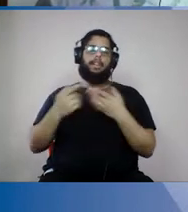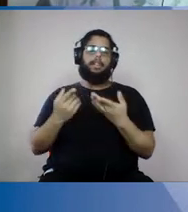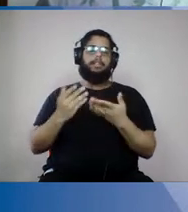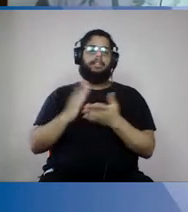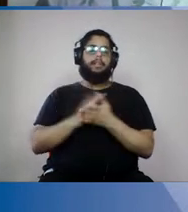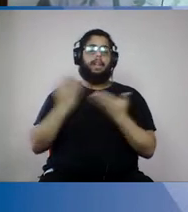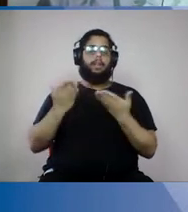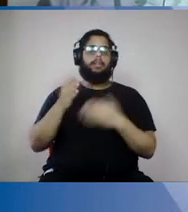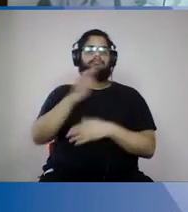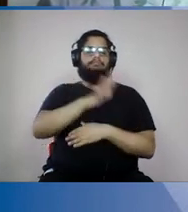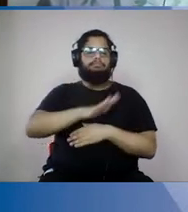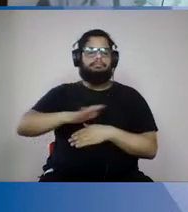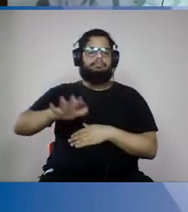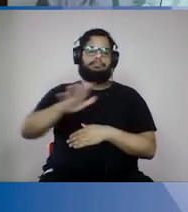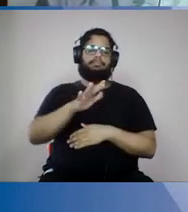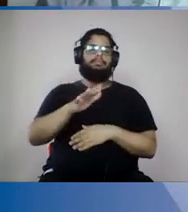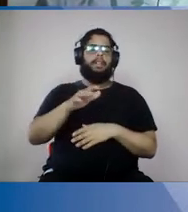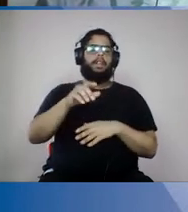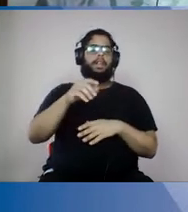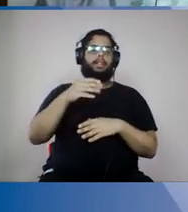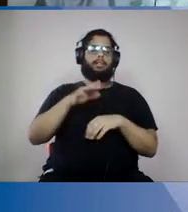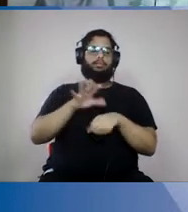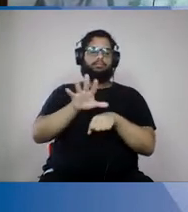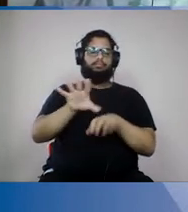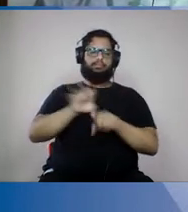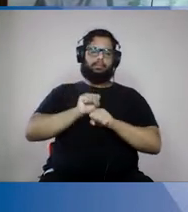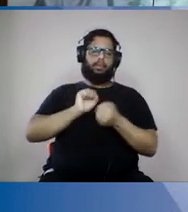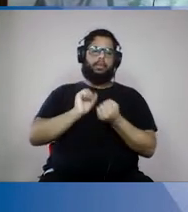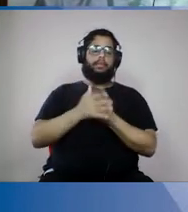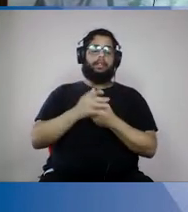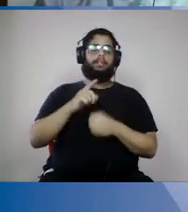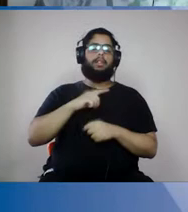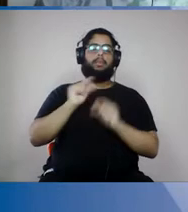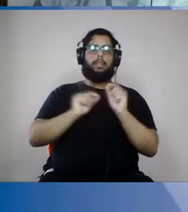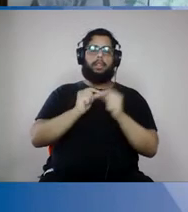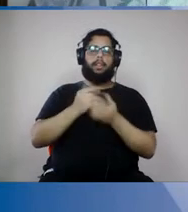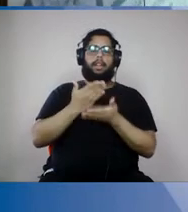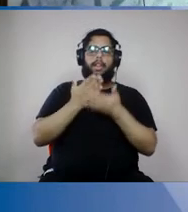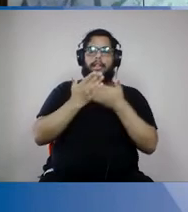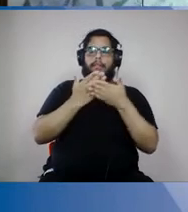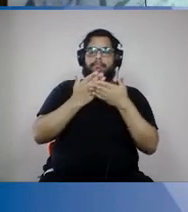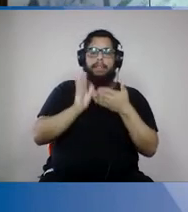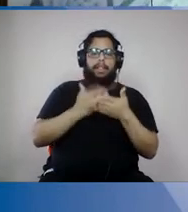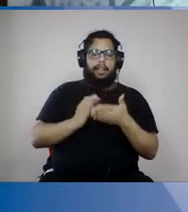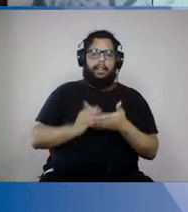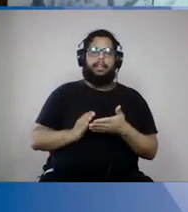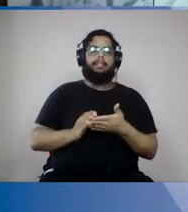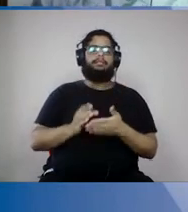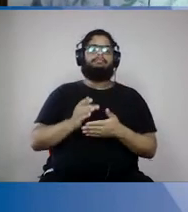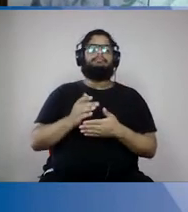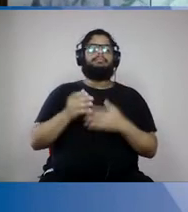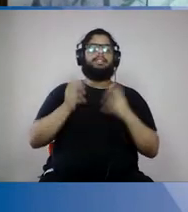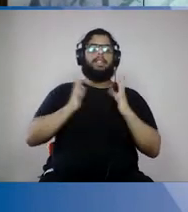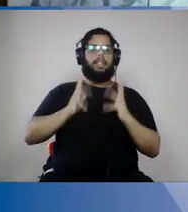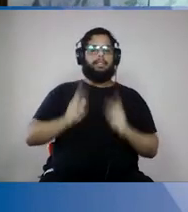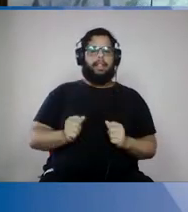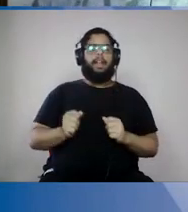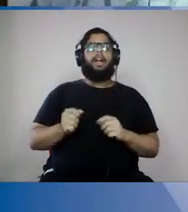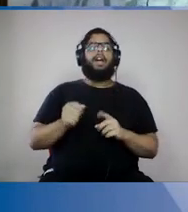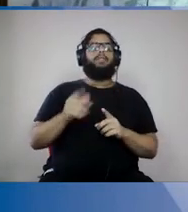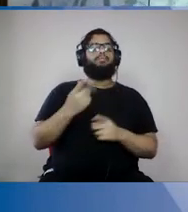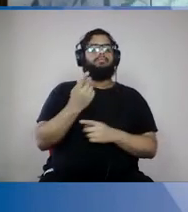cenário epidemiológico, né, se tem perdas e danos sanitários, sociais e econômicos, alguns dessas perdas serão